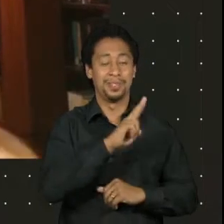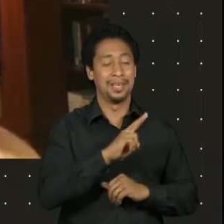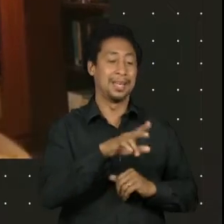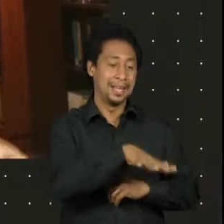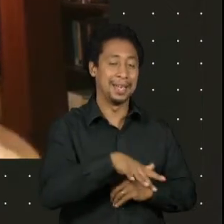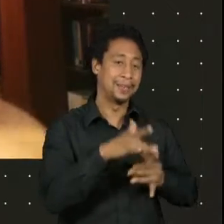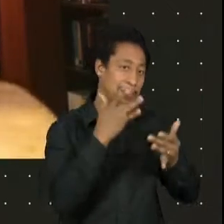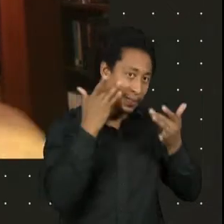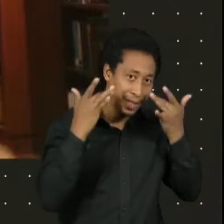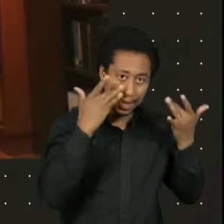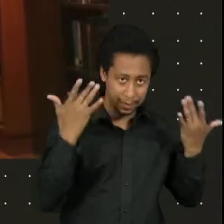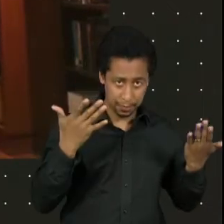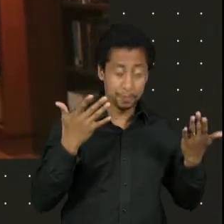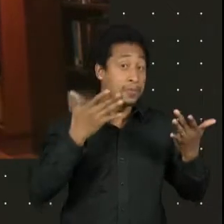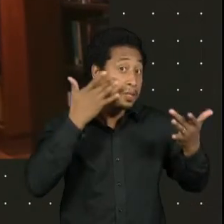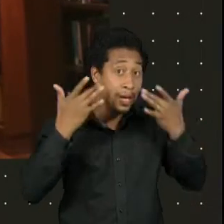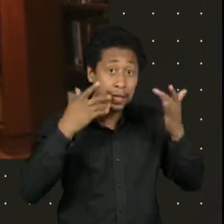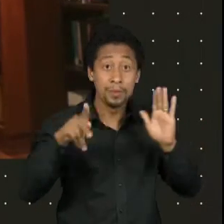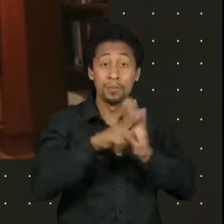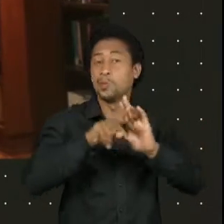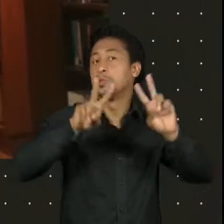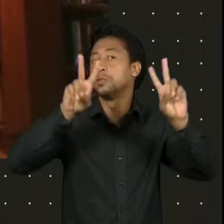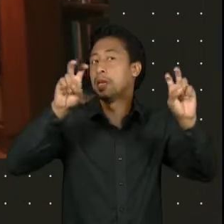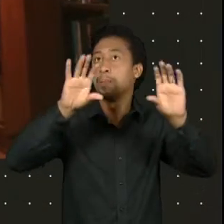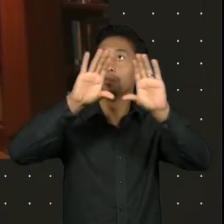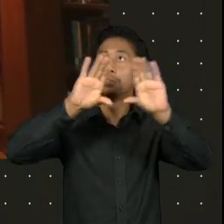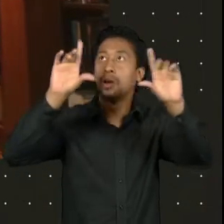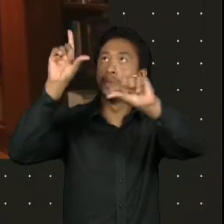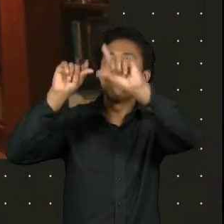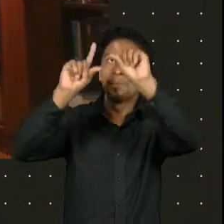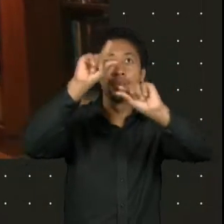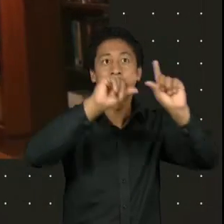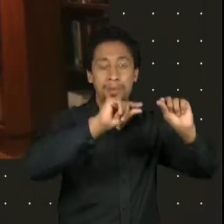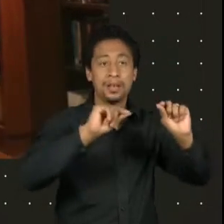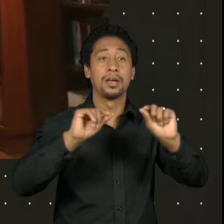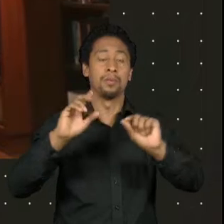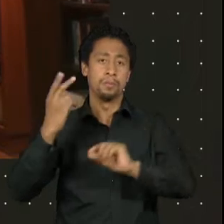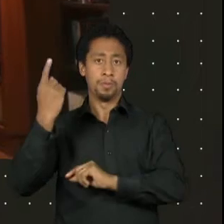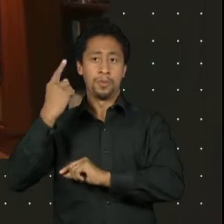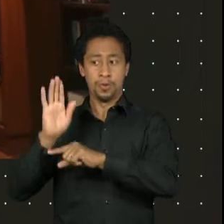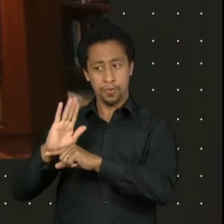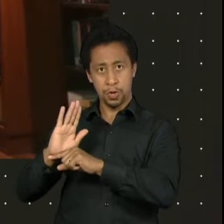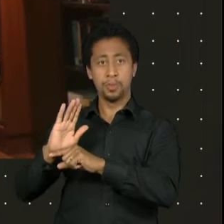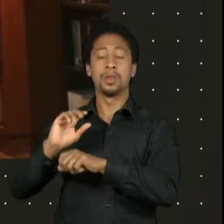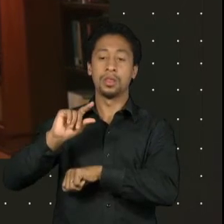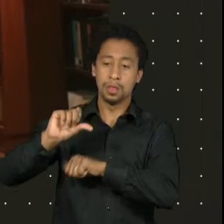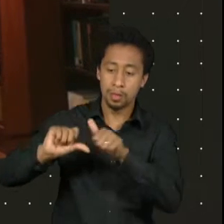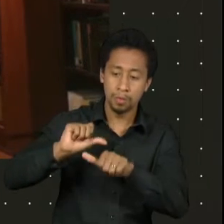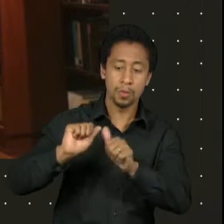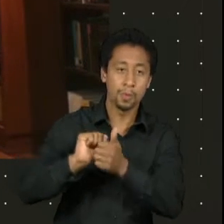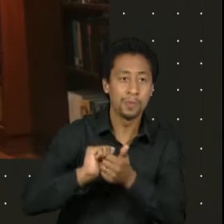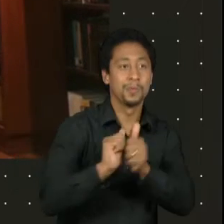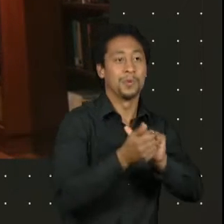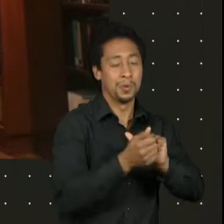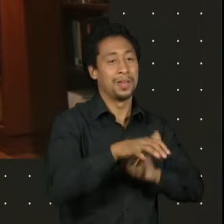E a gente inverteu papéis e eu fui assistente dela com muito prazer. Eu acho que é